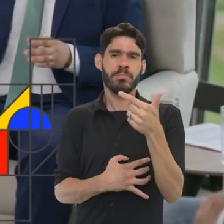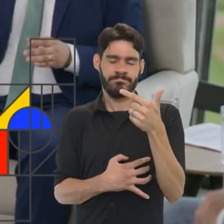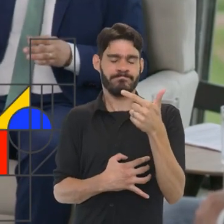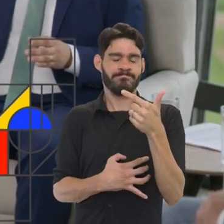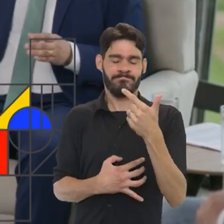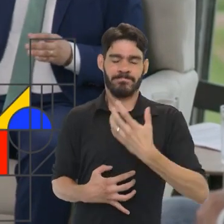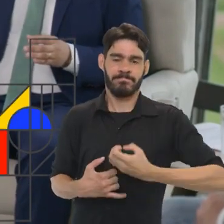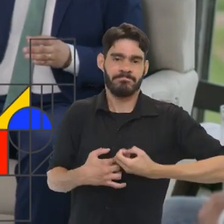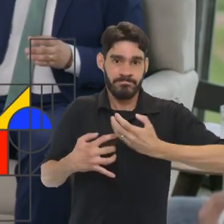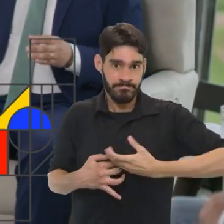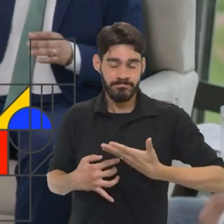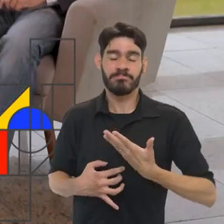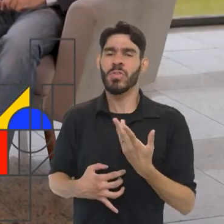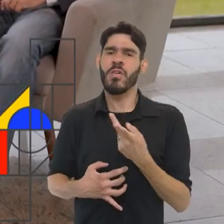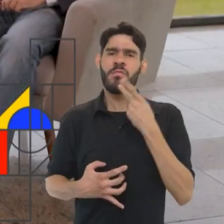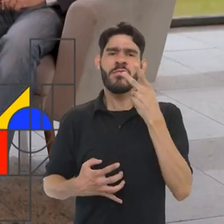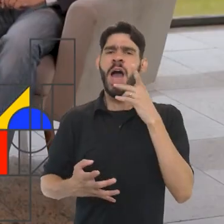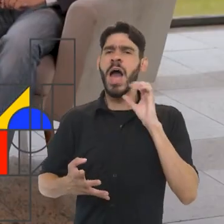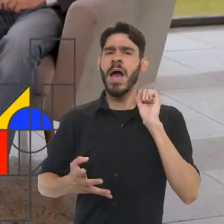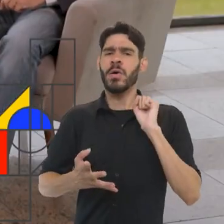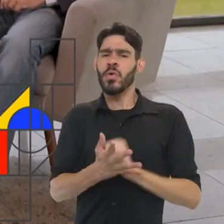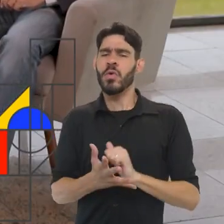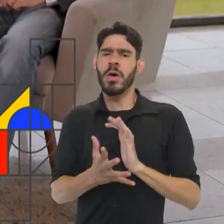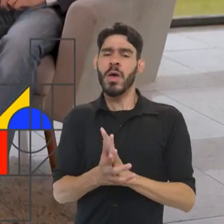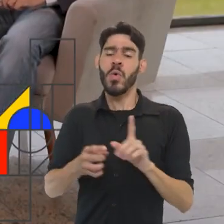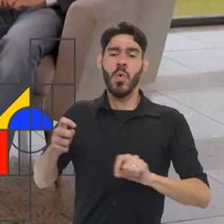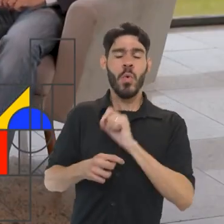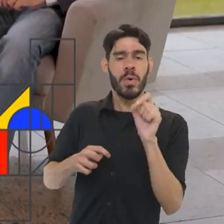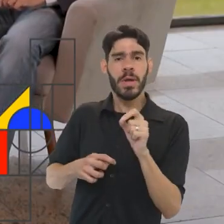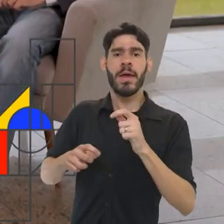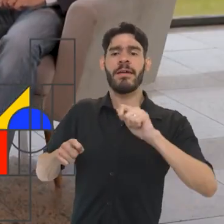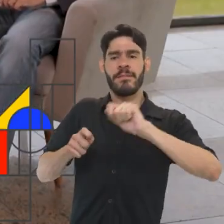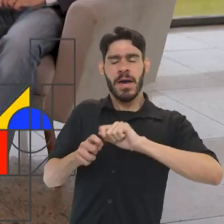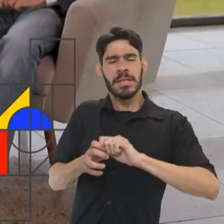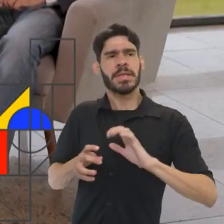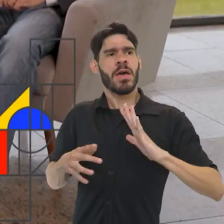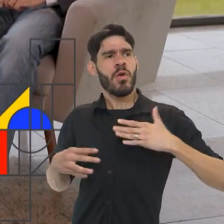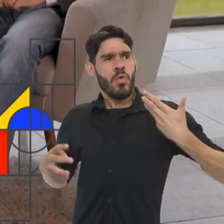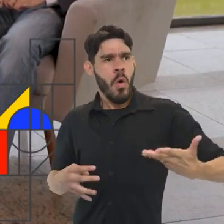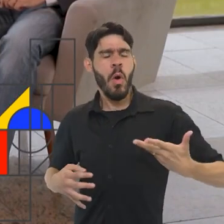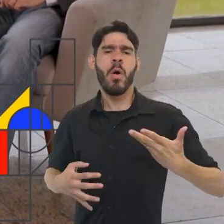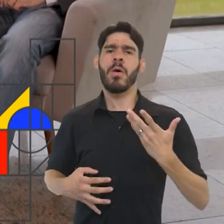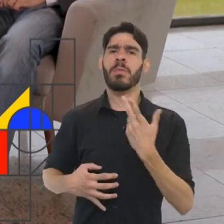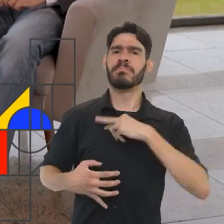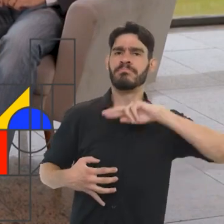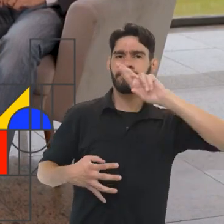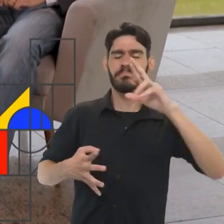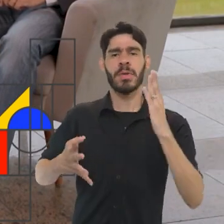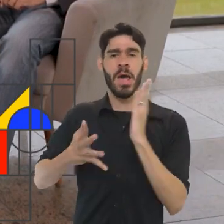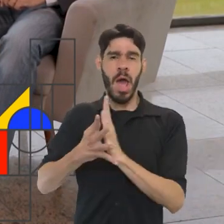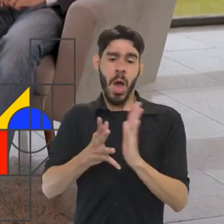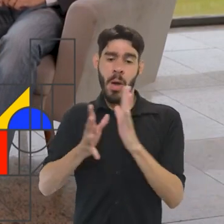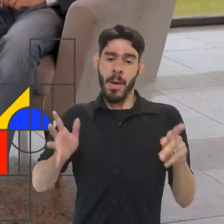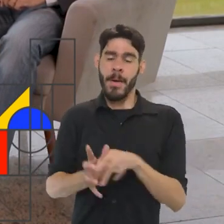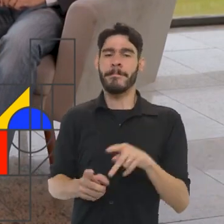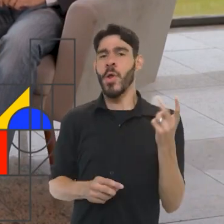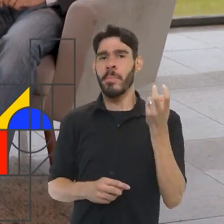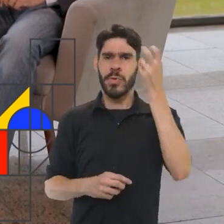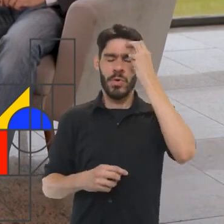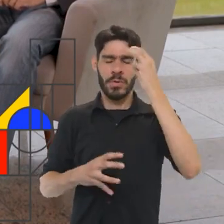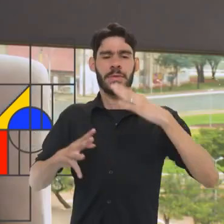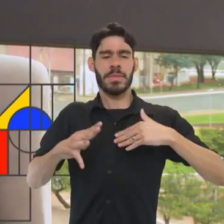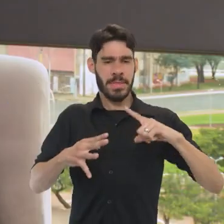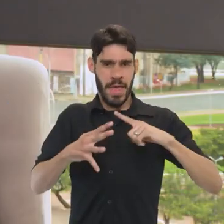bens imateriais. Quando eu falo registrou, é porque esses modos de fazer, celebrações, determinadas expressões